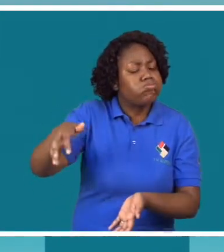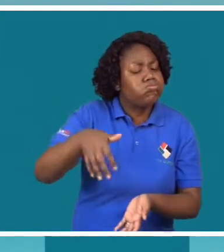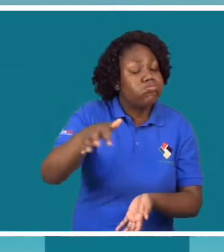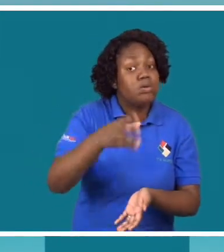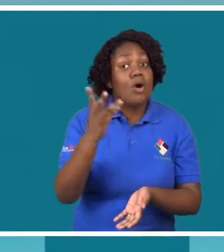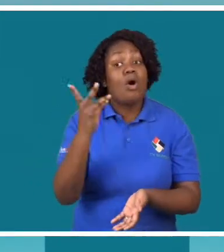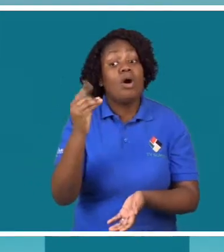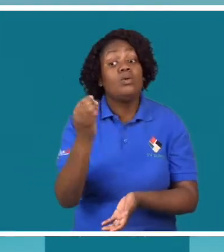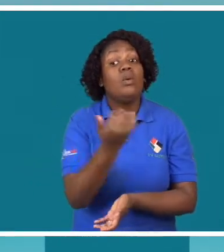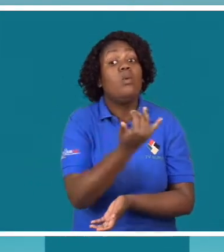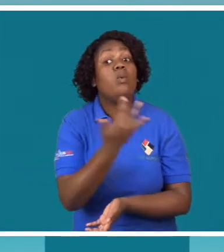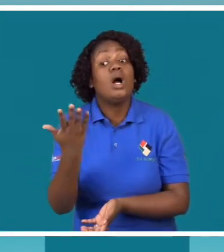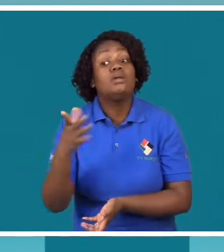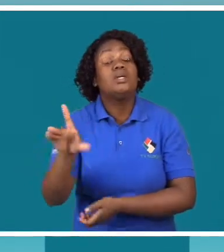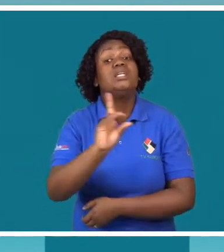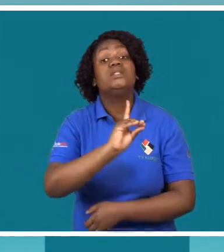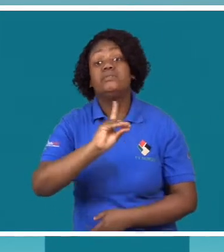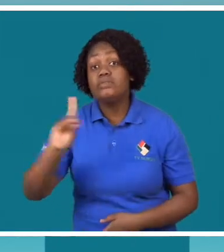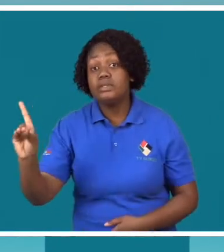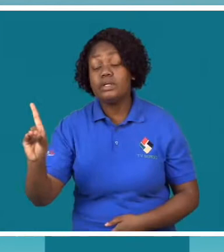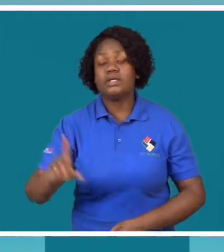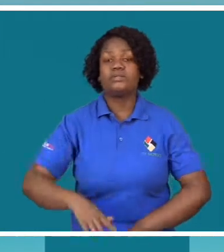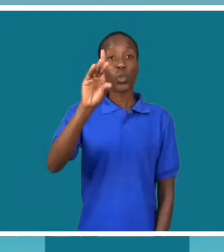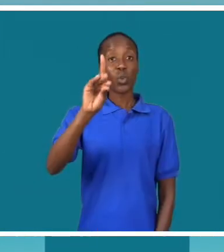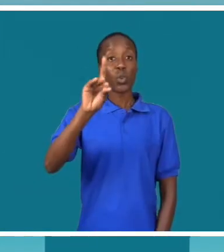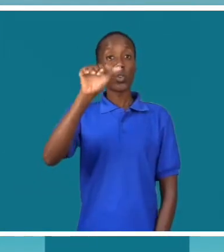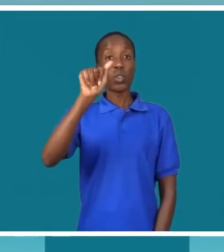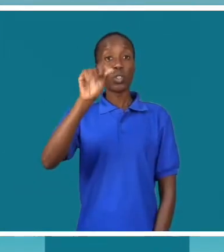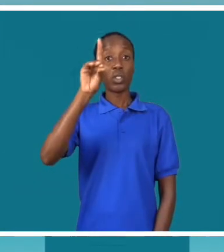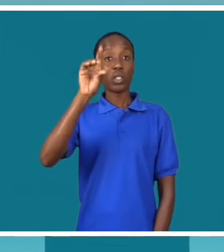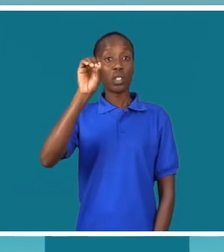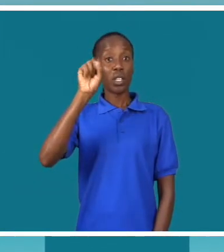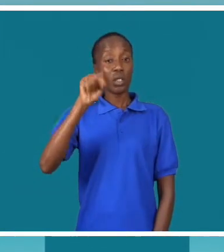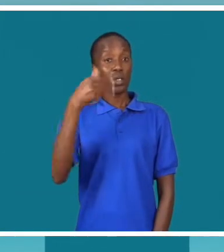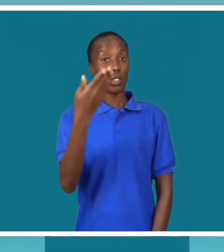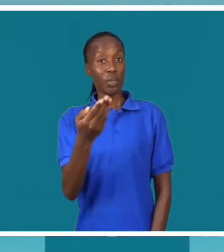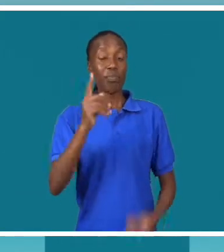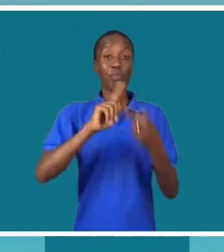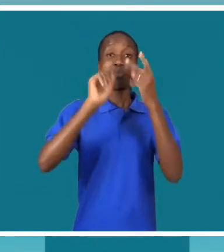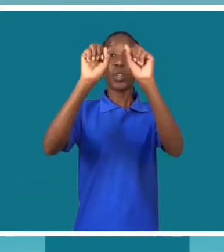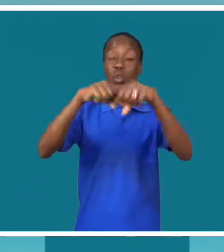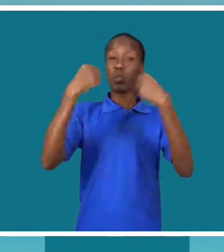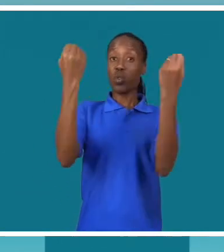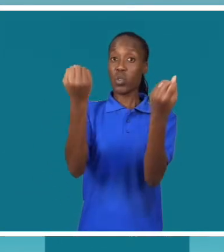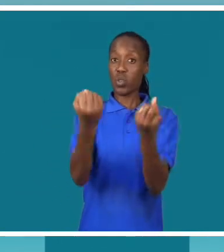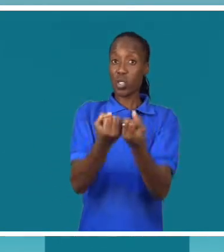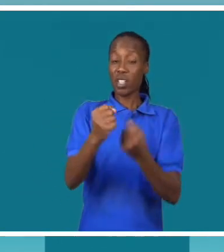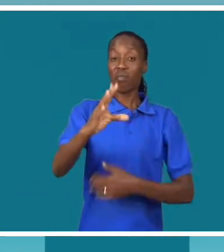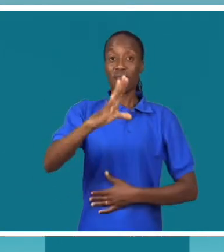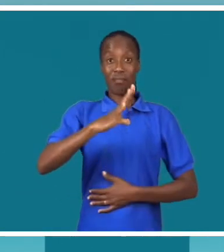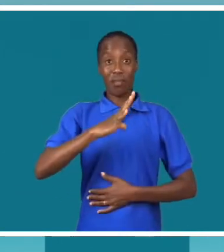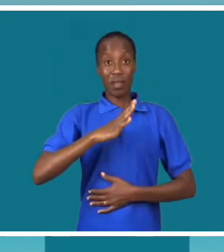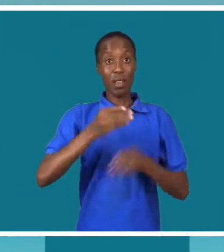para o bem-estar desta camada social. Os dados estão aí, as associações que velam